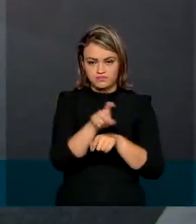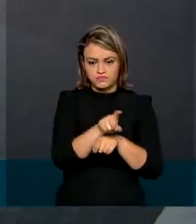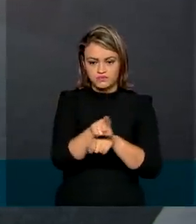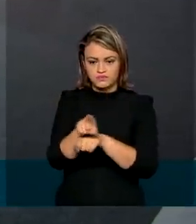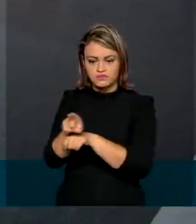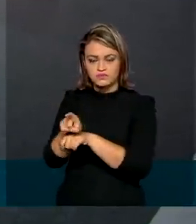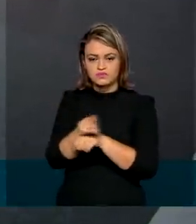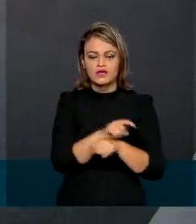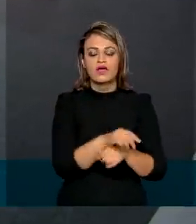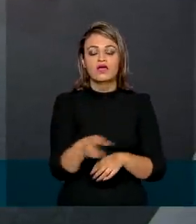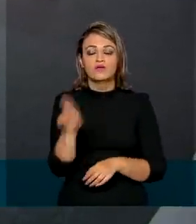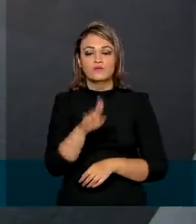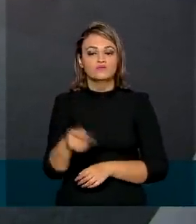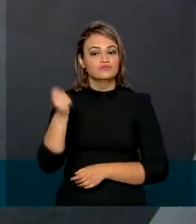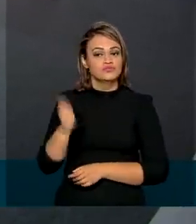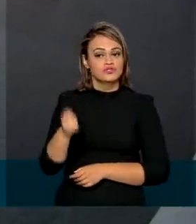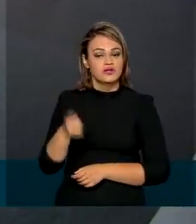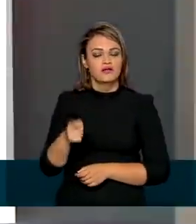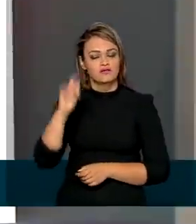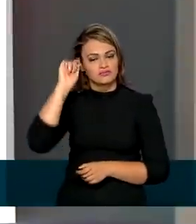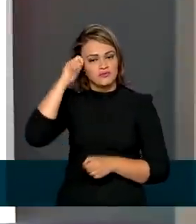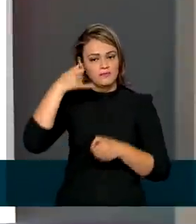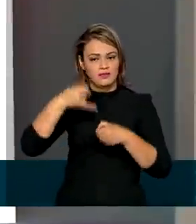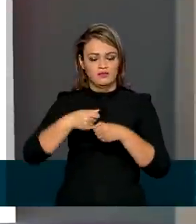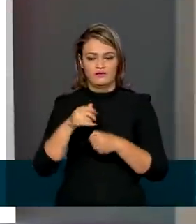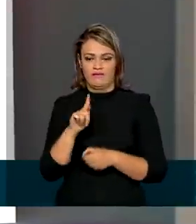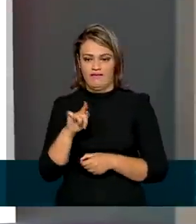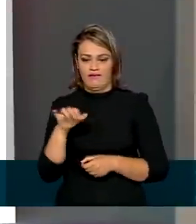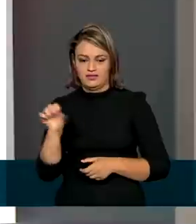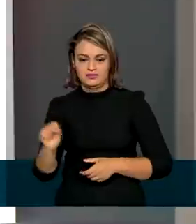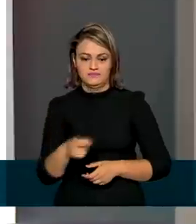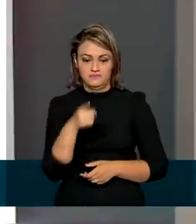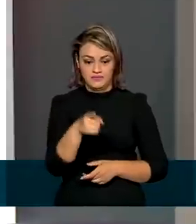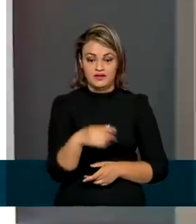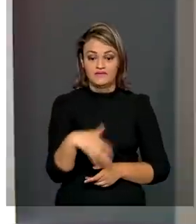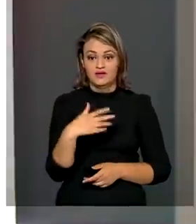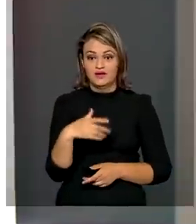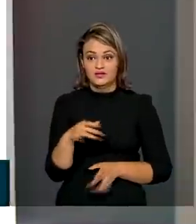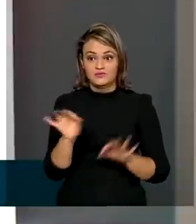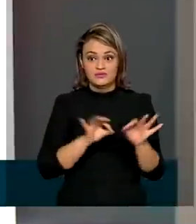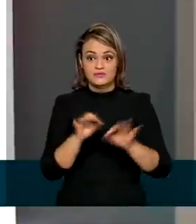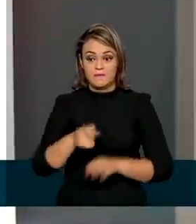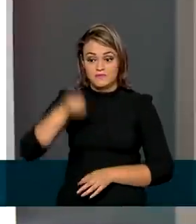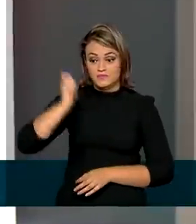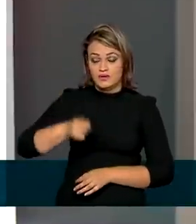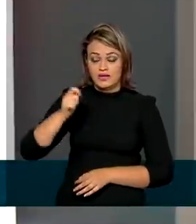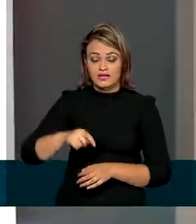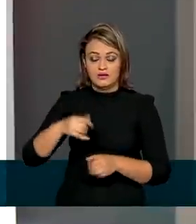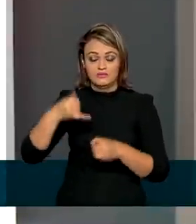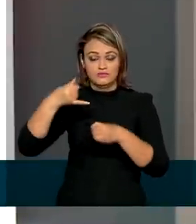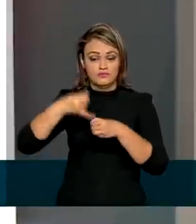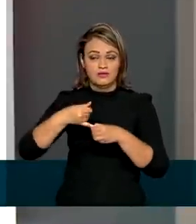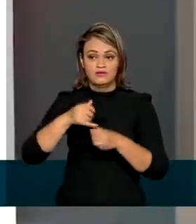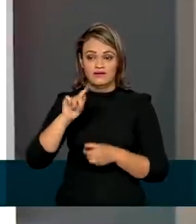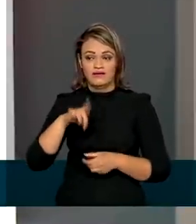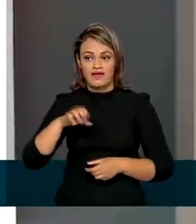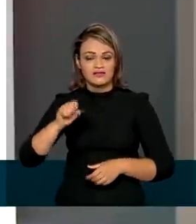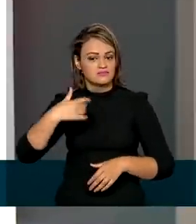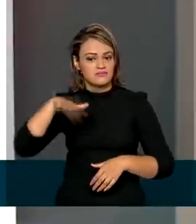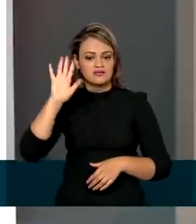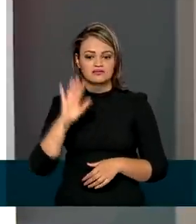realização de leilões de petróleo e gás. Realizamos o maior leilão de petróleo e gás já realizado no mundo.